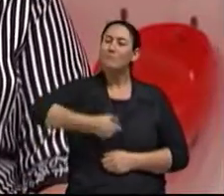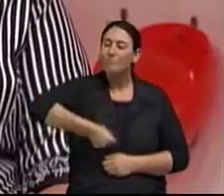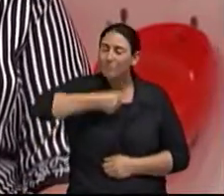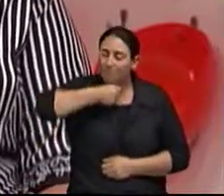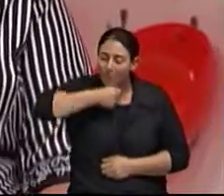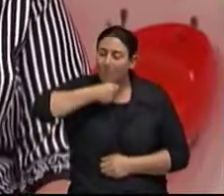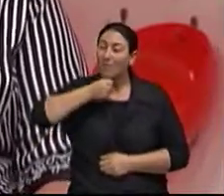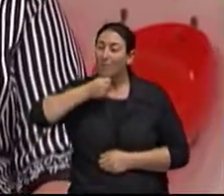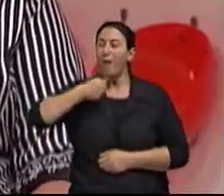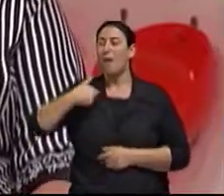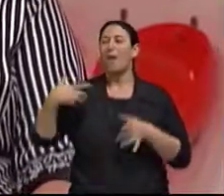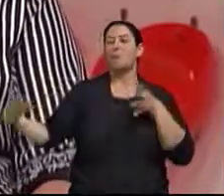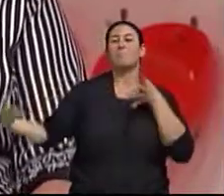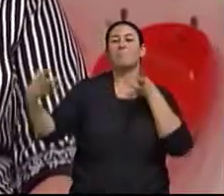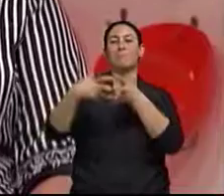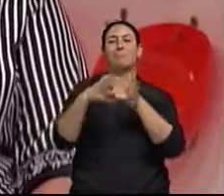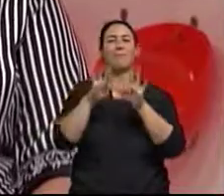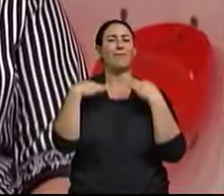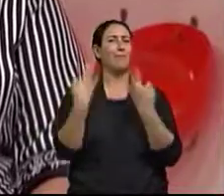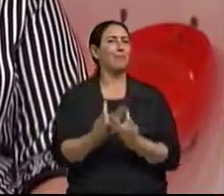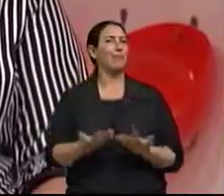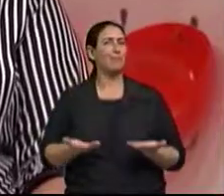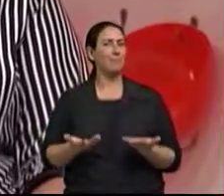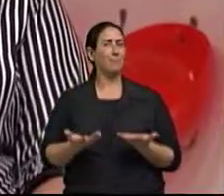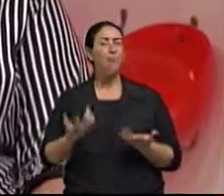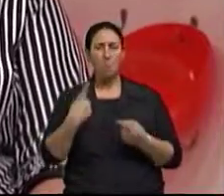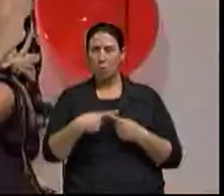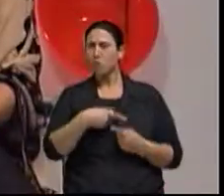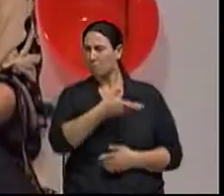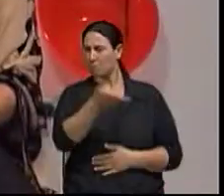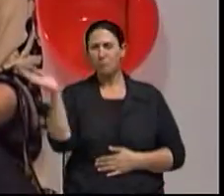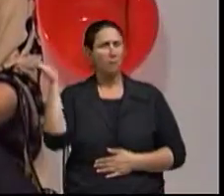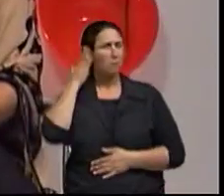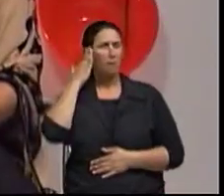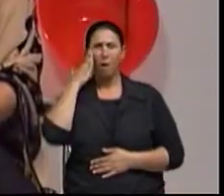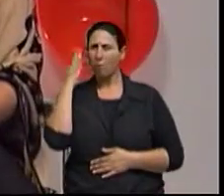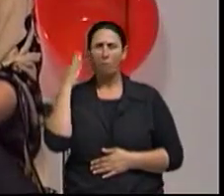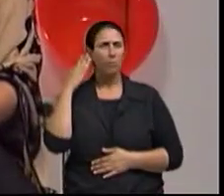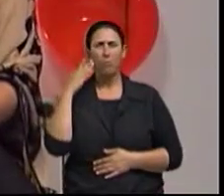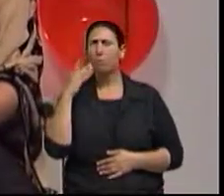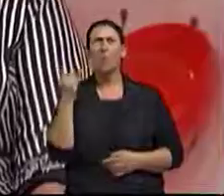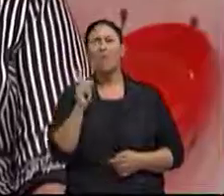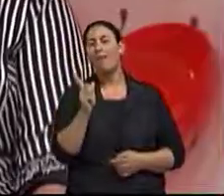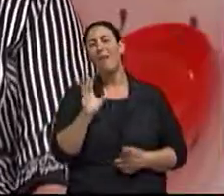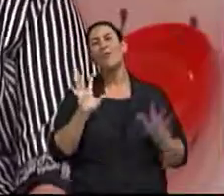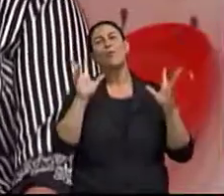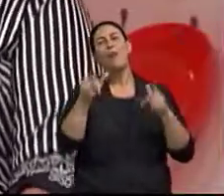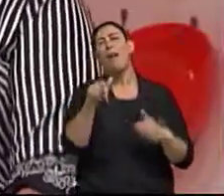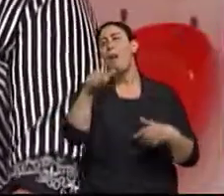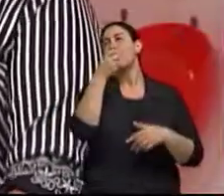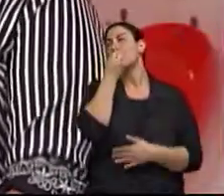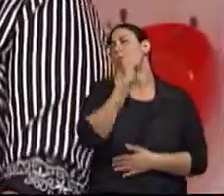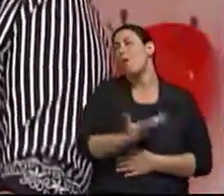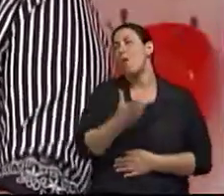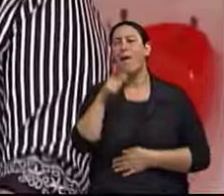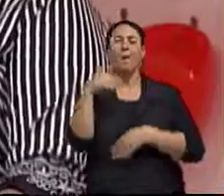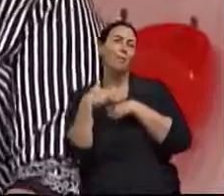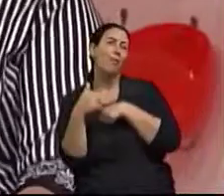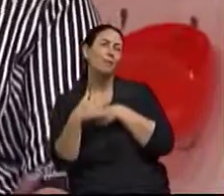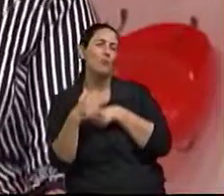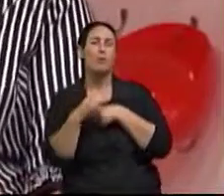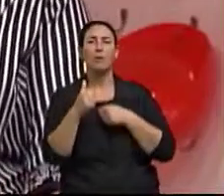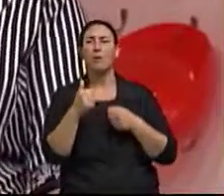essa... Porque ninguém fica santo porque fica velho, ninguém fica queridinho, bonzinho, maravilhoso, vai ser aquele papai